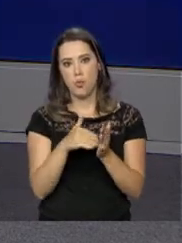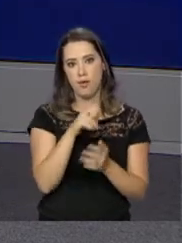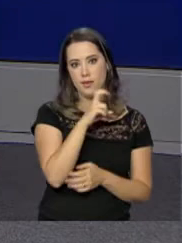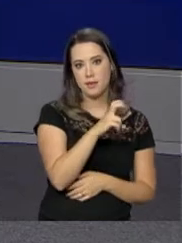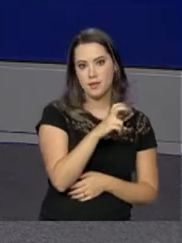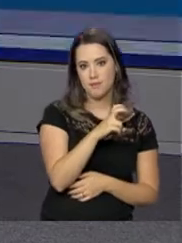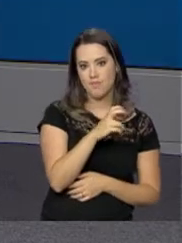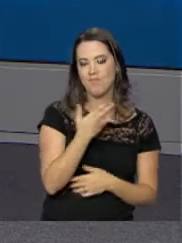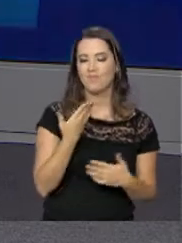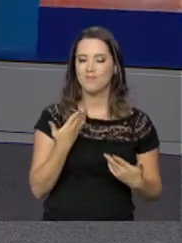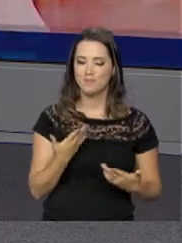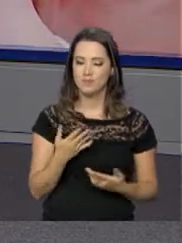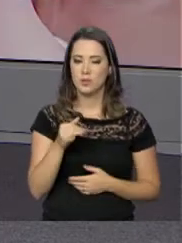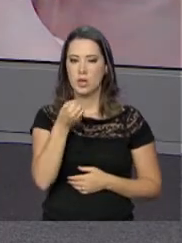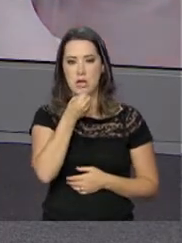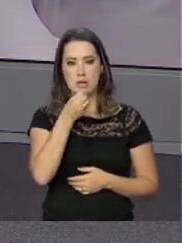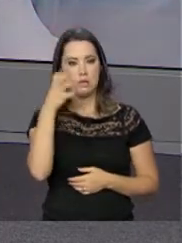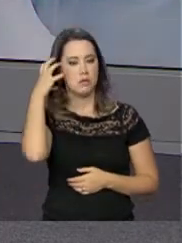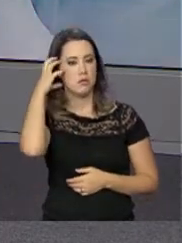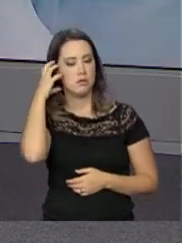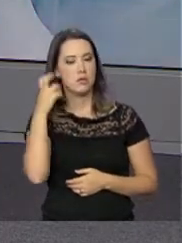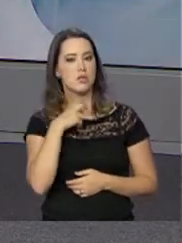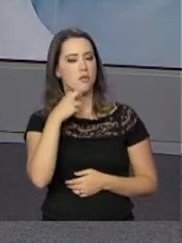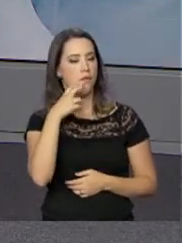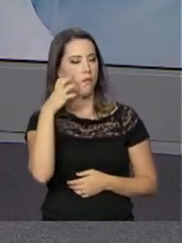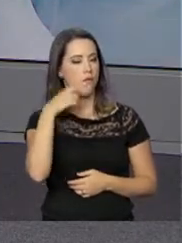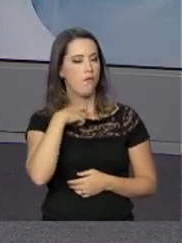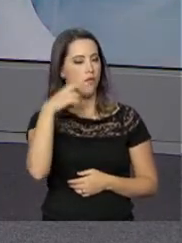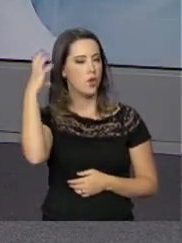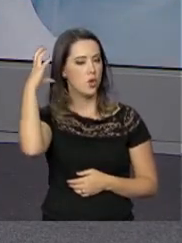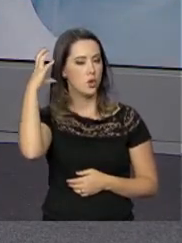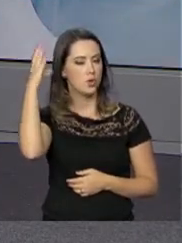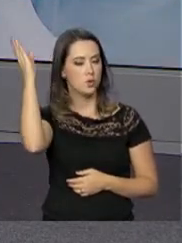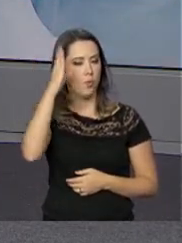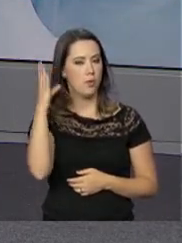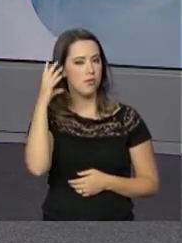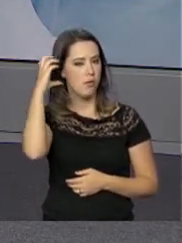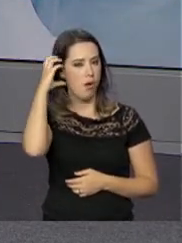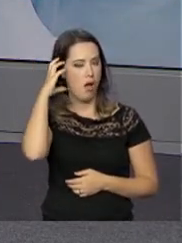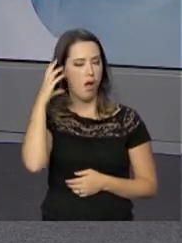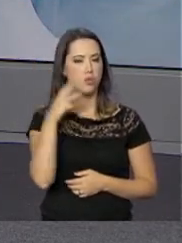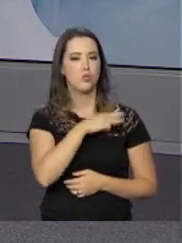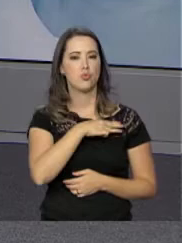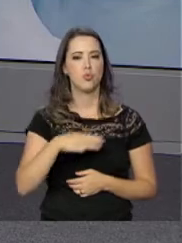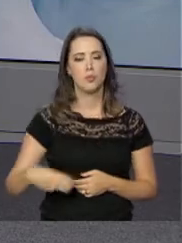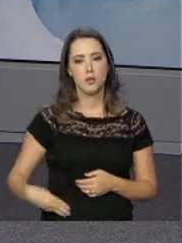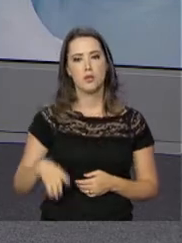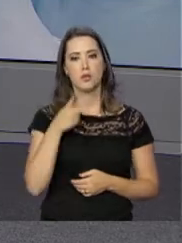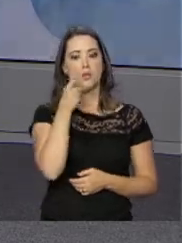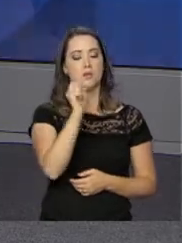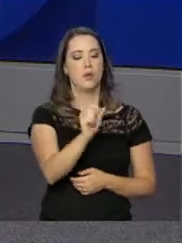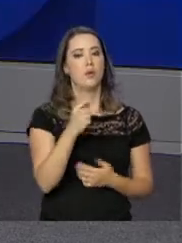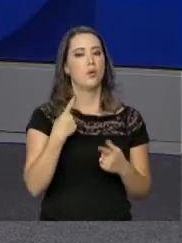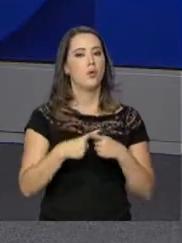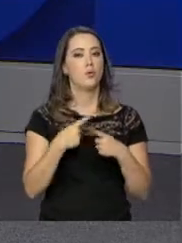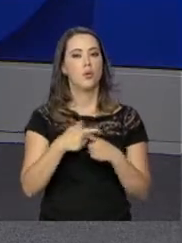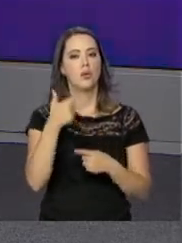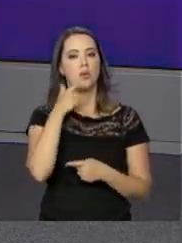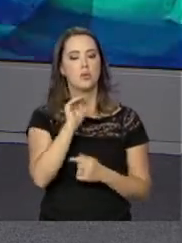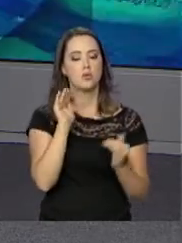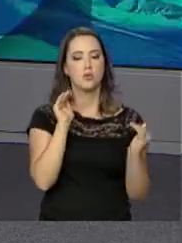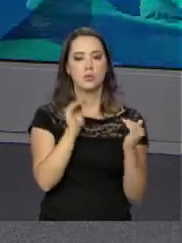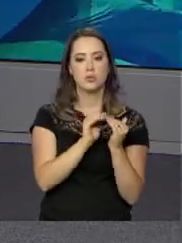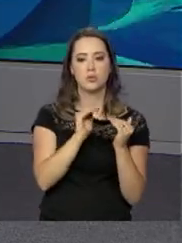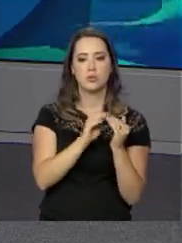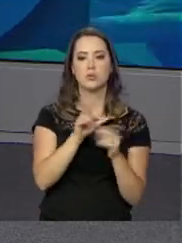entrevista ao programa de rádio A Voz do Brasil, o ministro da Saúde, Gilberto Occhi, citou os motivos que levaram o país a alcançar a